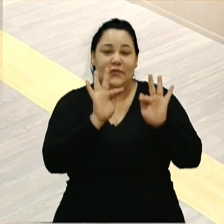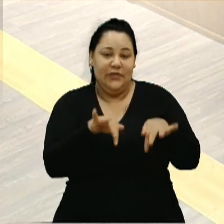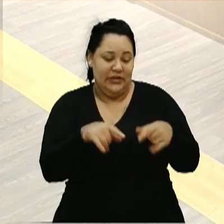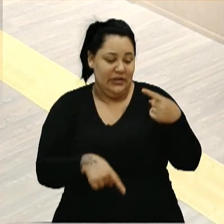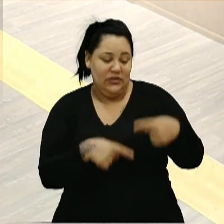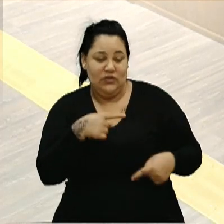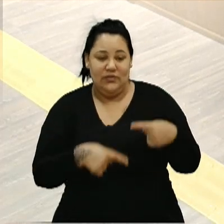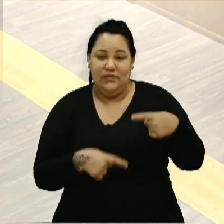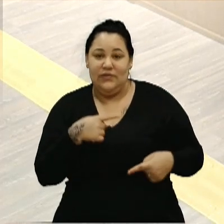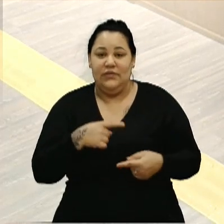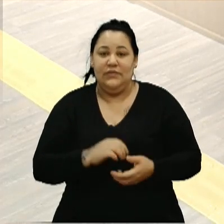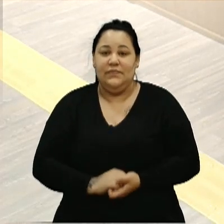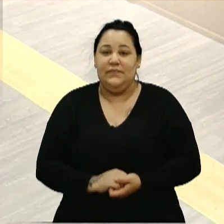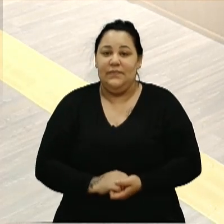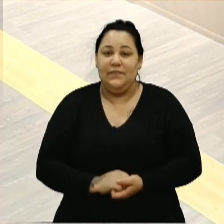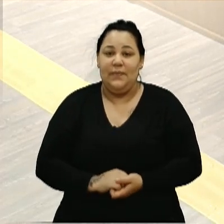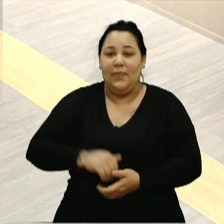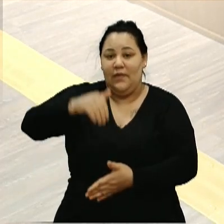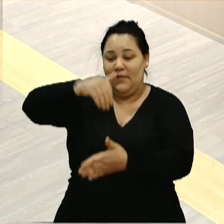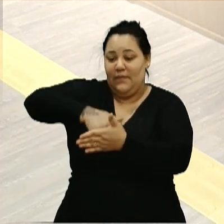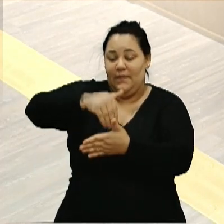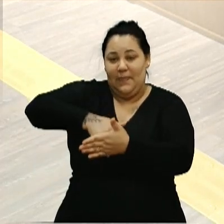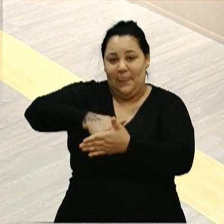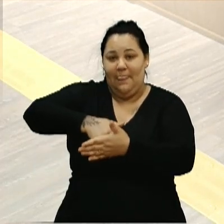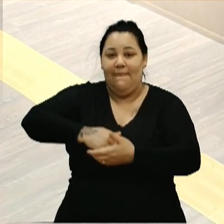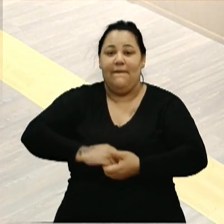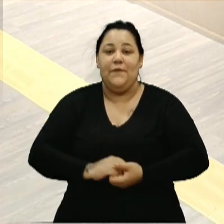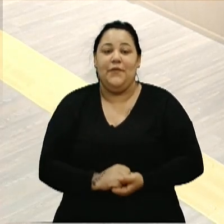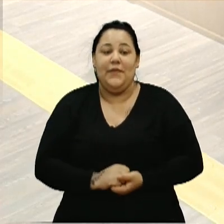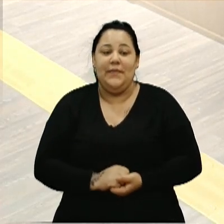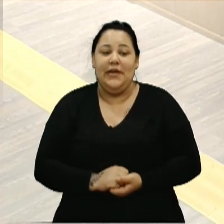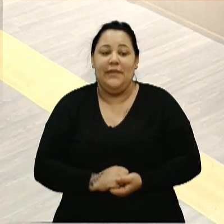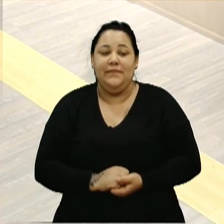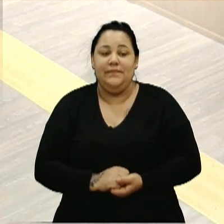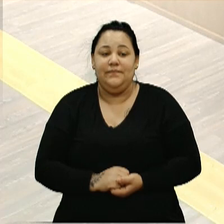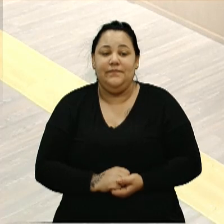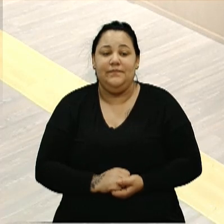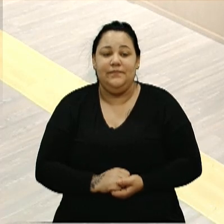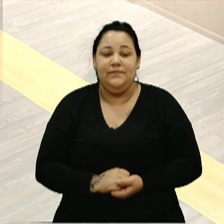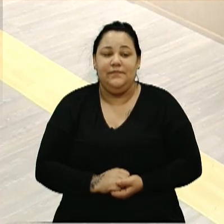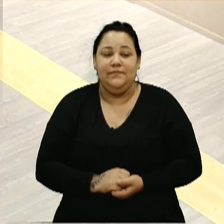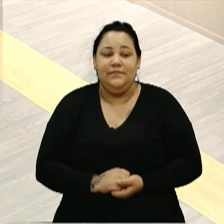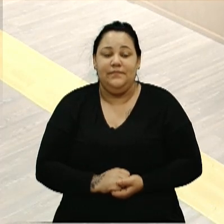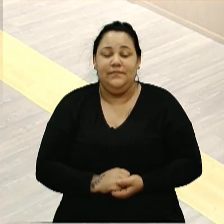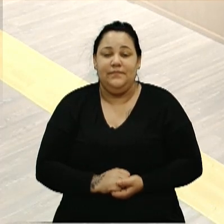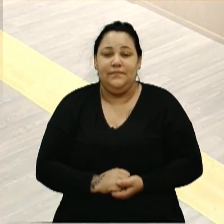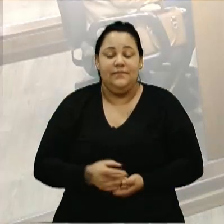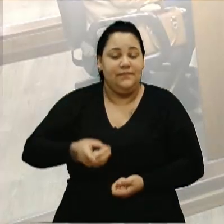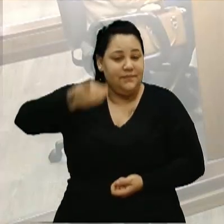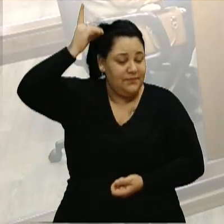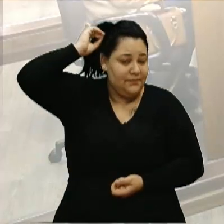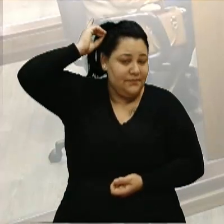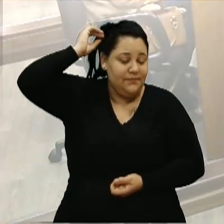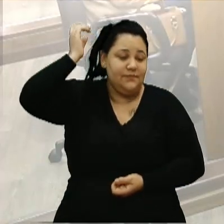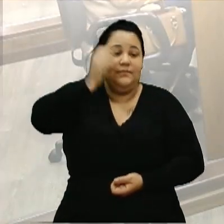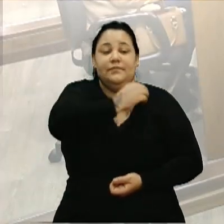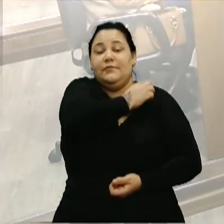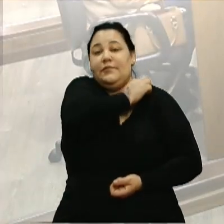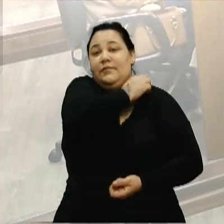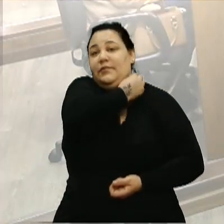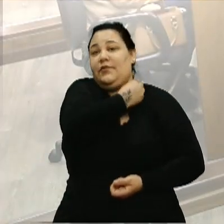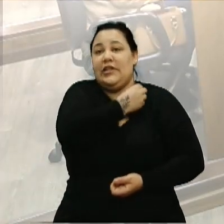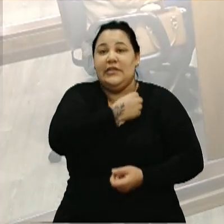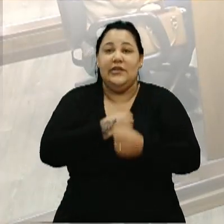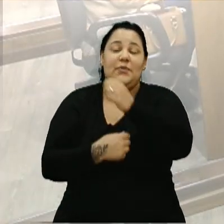discussão. Em votação... Vou declarar voto. Para declarar voto, vereador Lucas Dio. Obrigado, presidente.